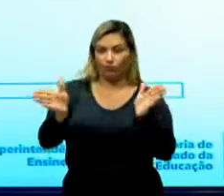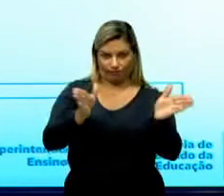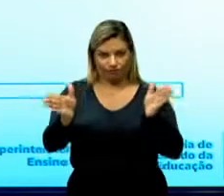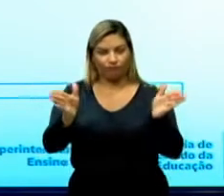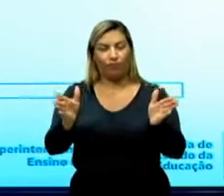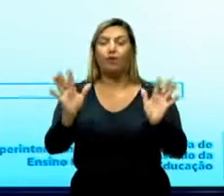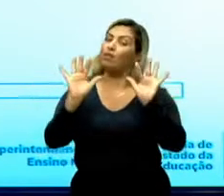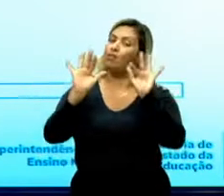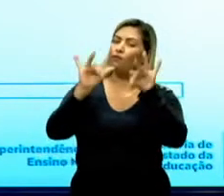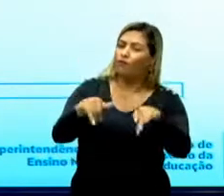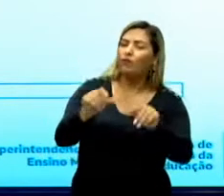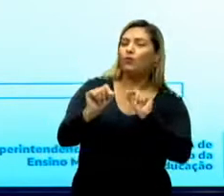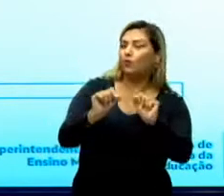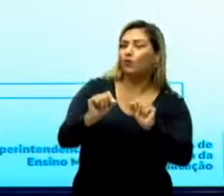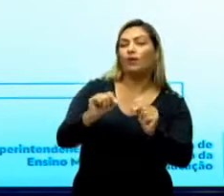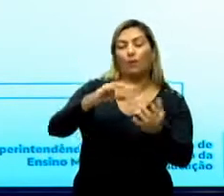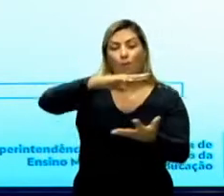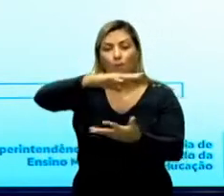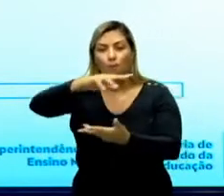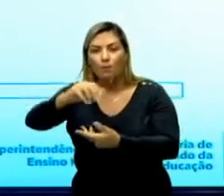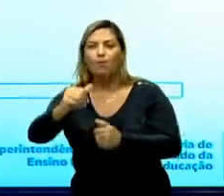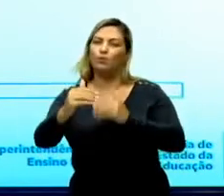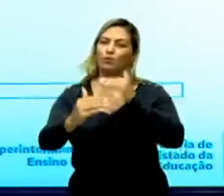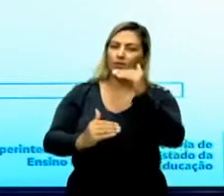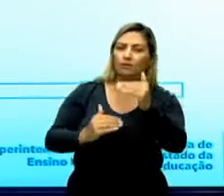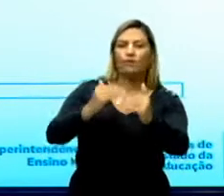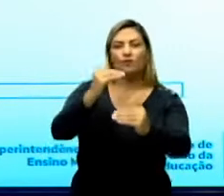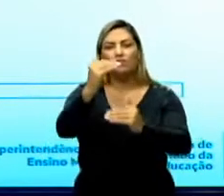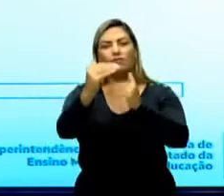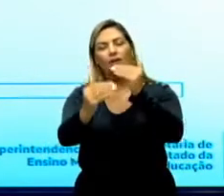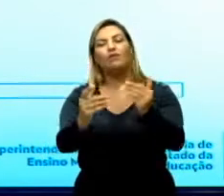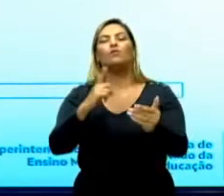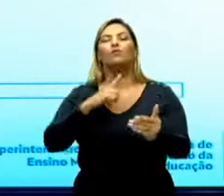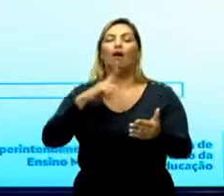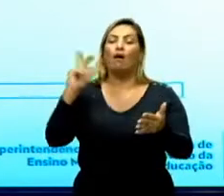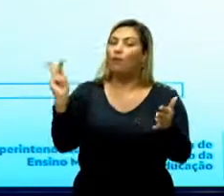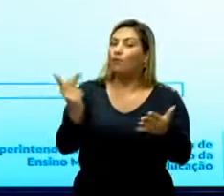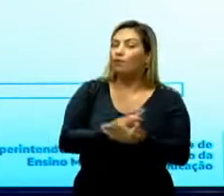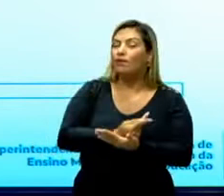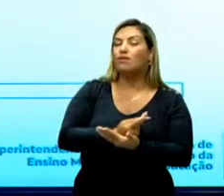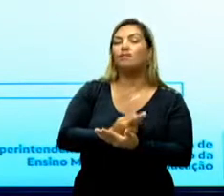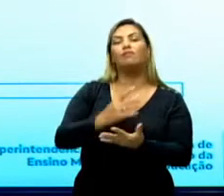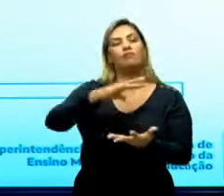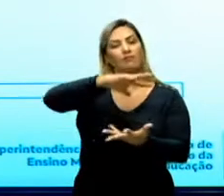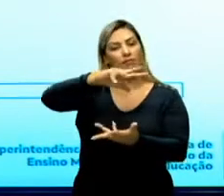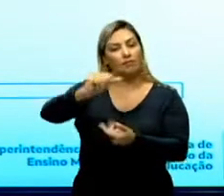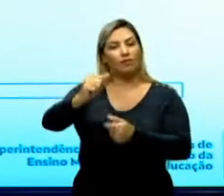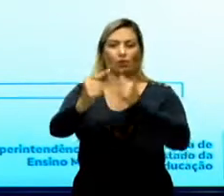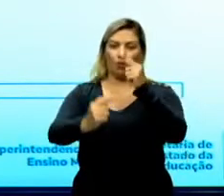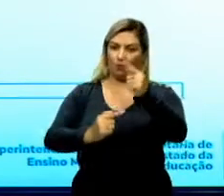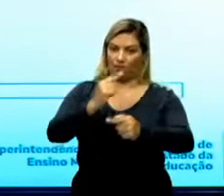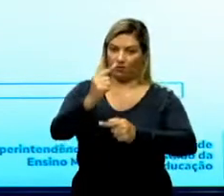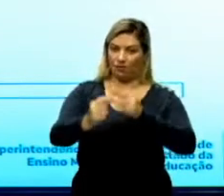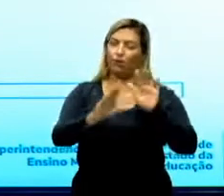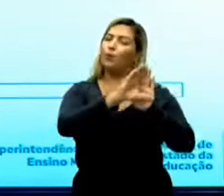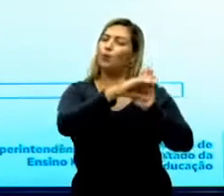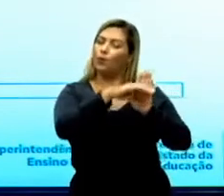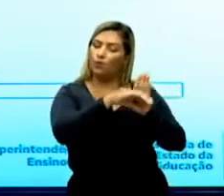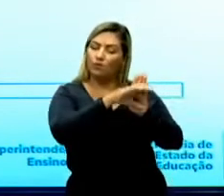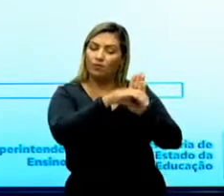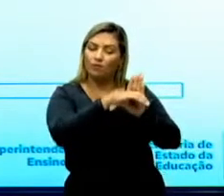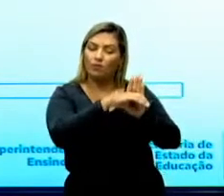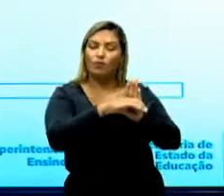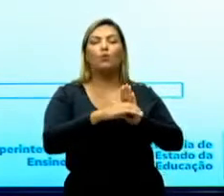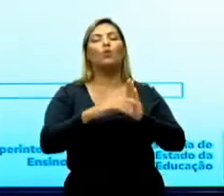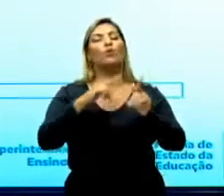fim, o mundo, a partir desse processo, nasce aquilo que nós chamamos de globalização. E eu defini globalização